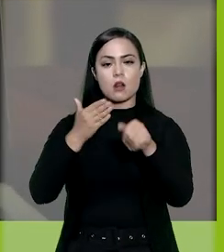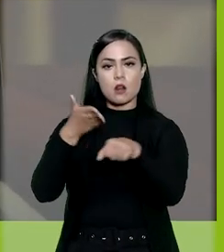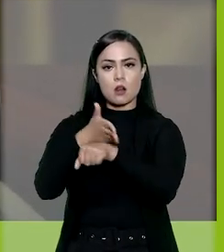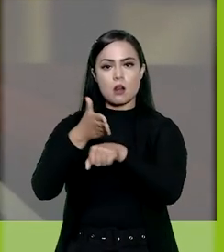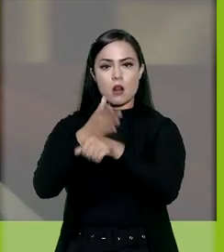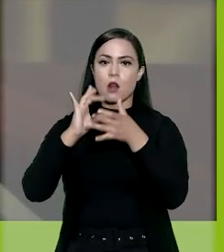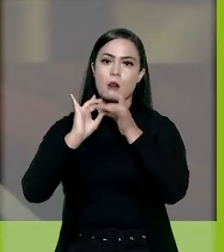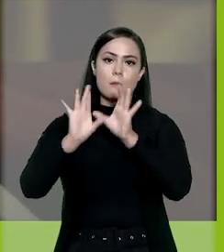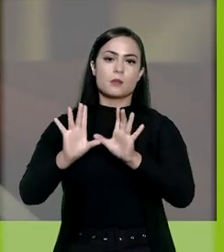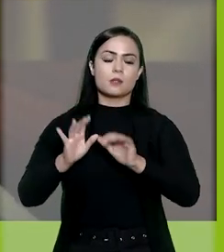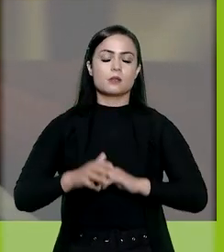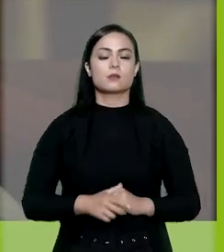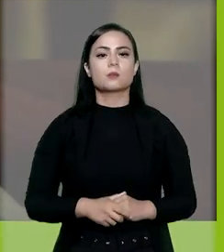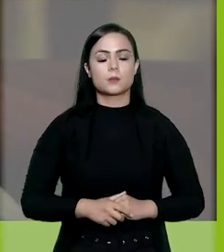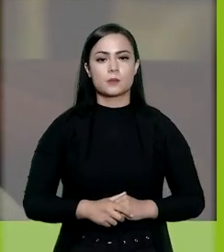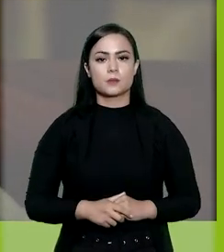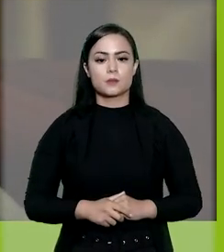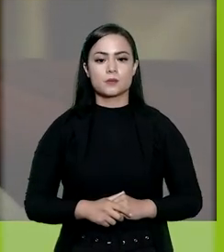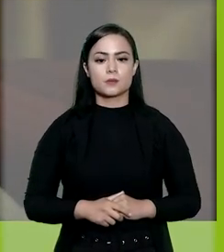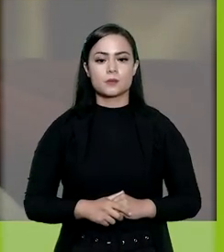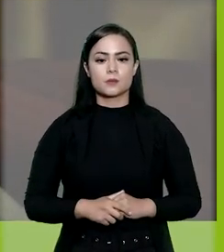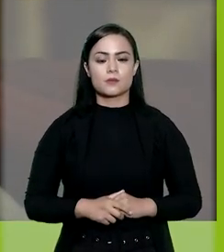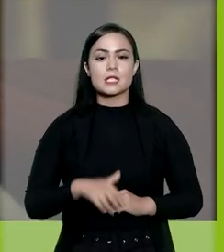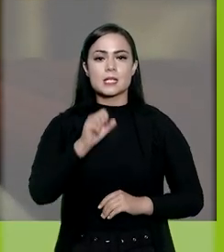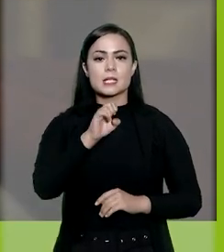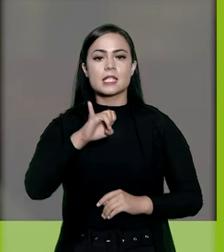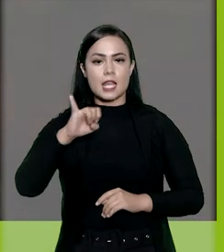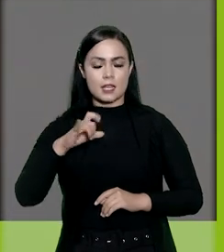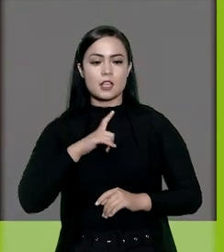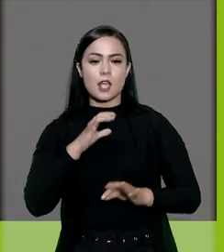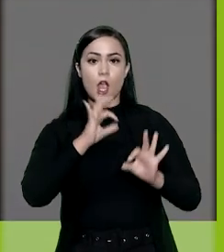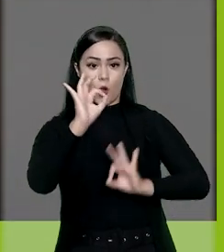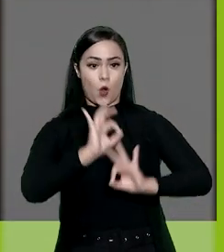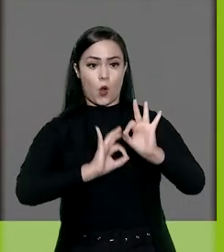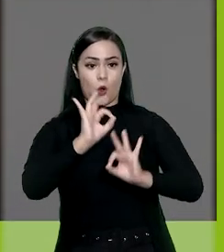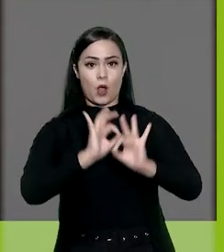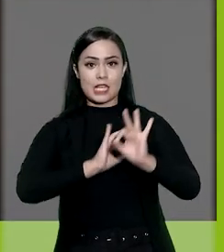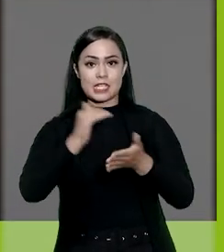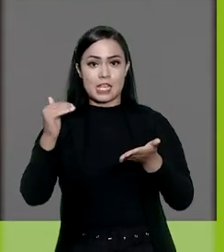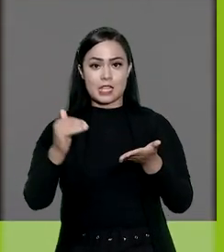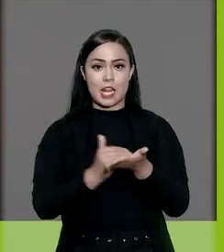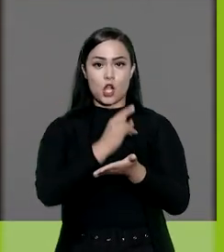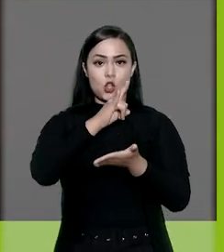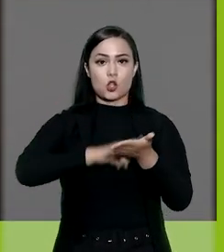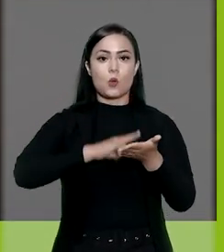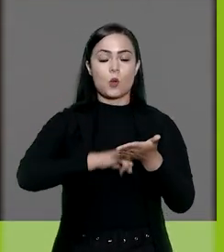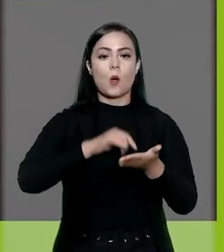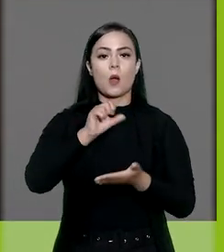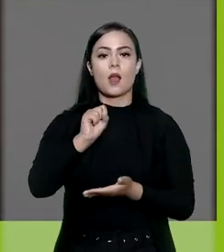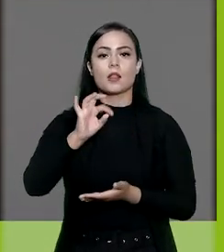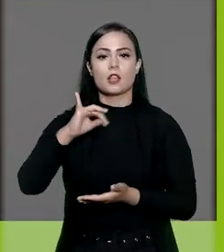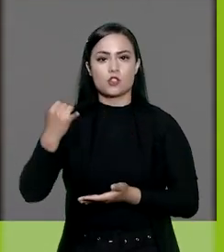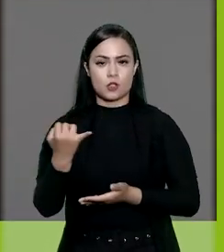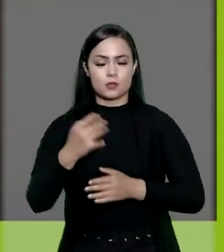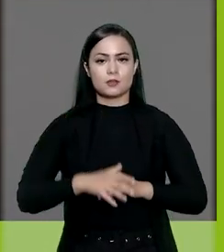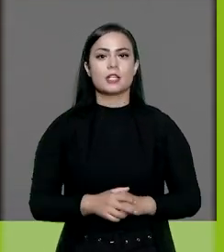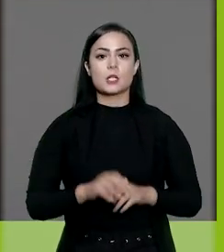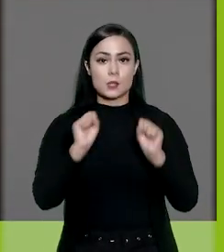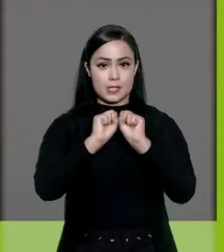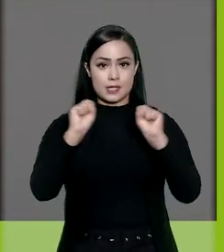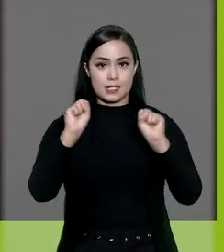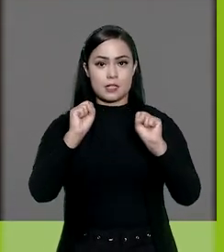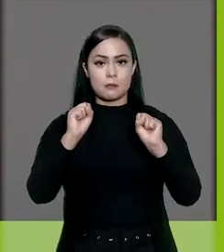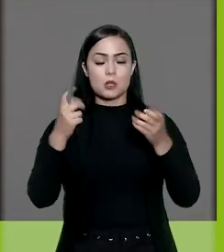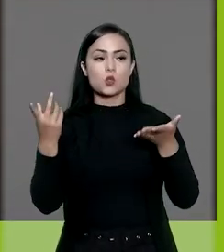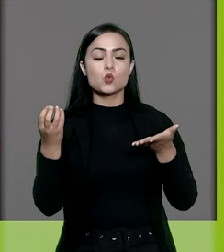ao nível de acesso estabelecido. O SEI é gerenciado pela Secretaria de Documentação do STJ.